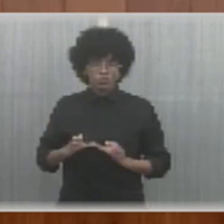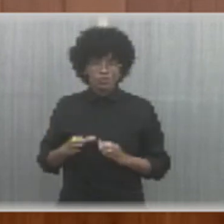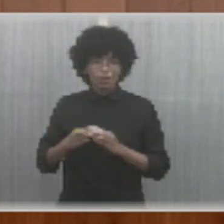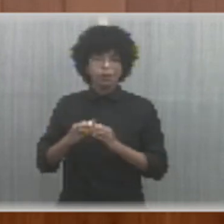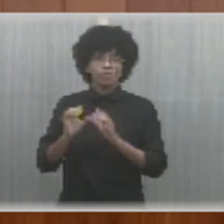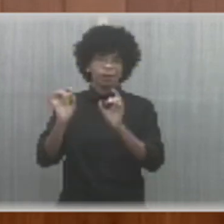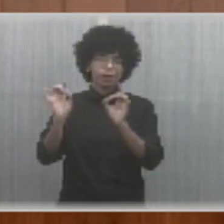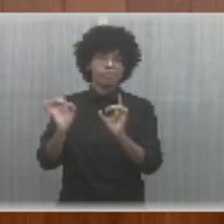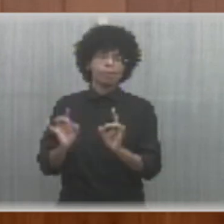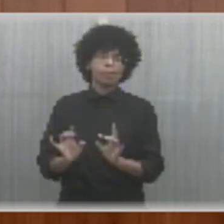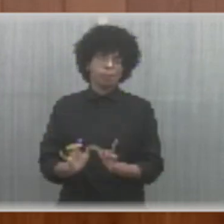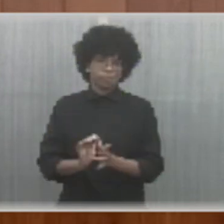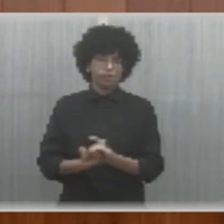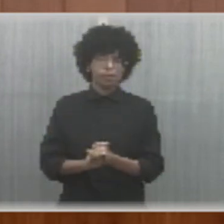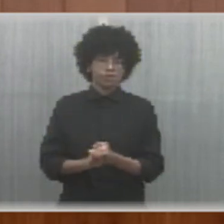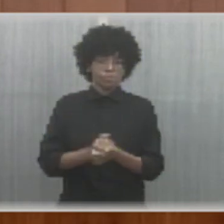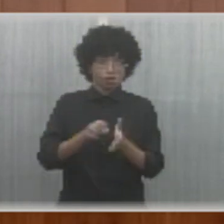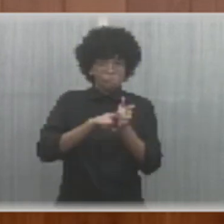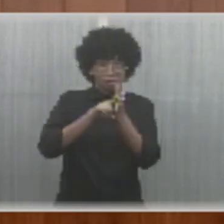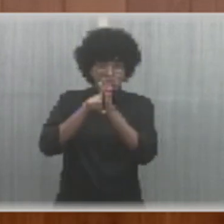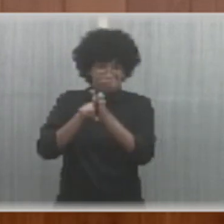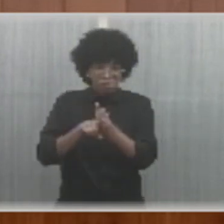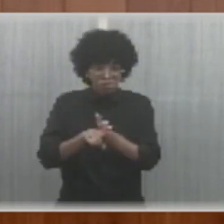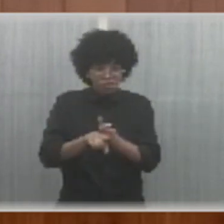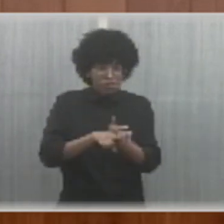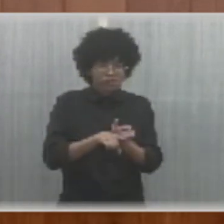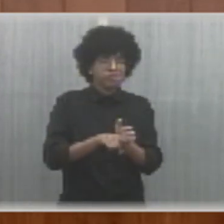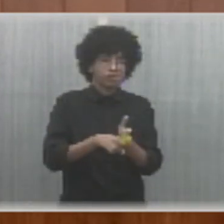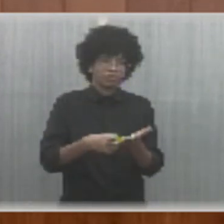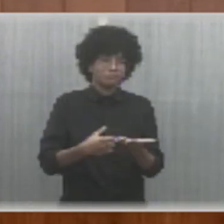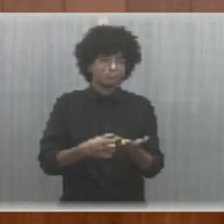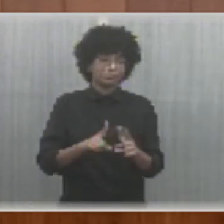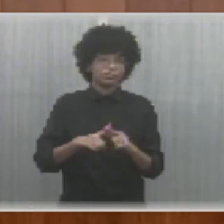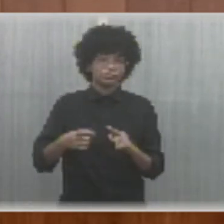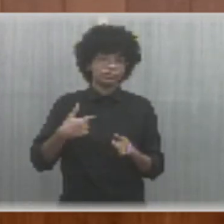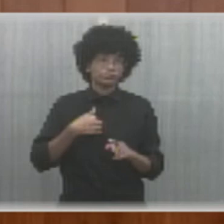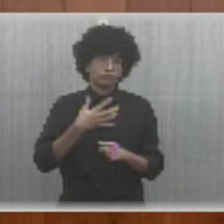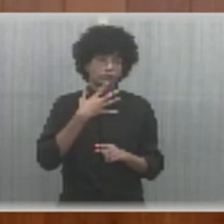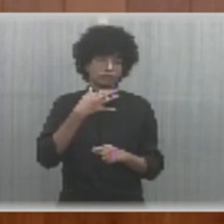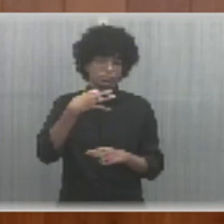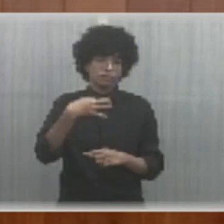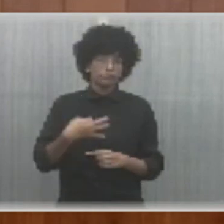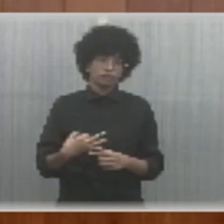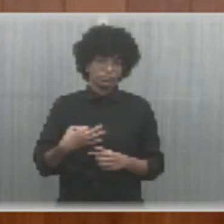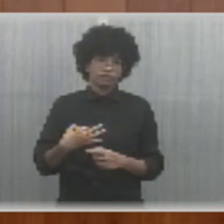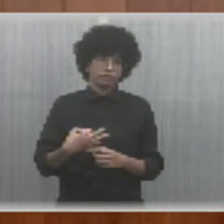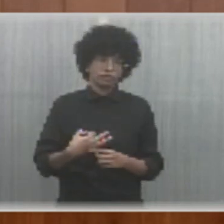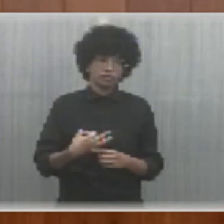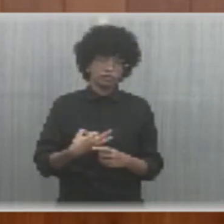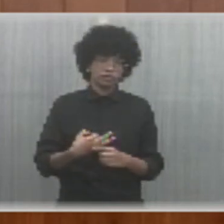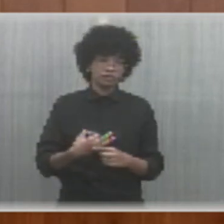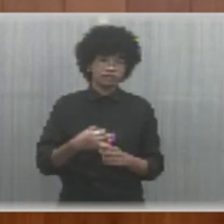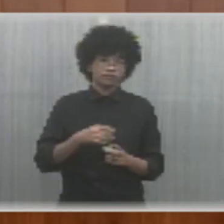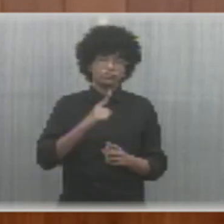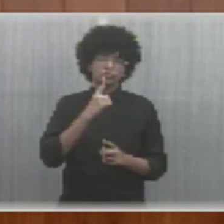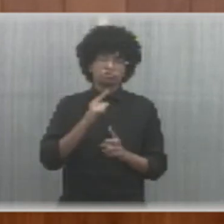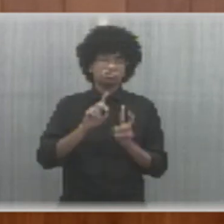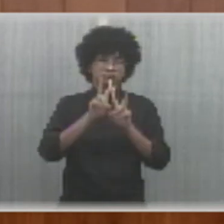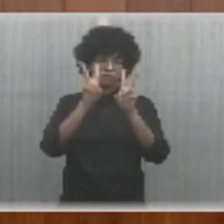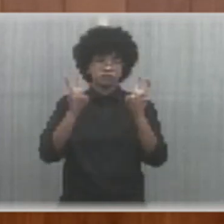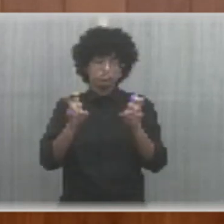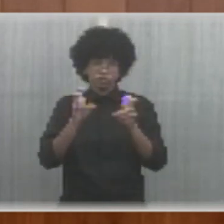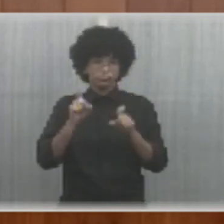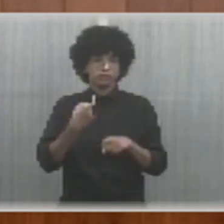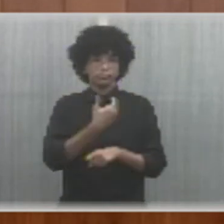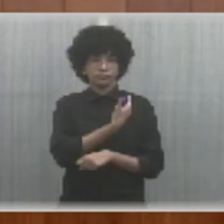sendo investigado. Mas eu concordei no aspecto da entrevista do ex